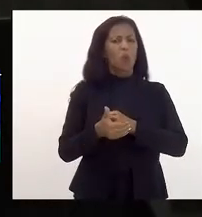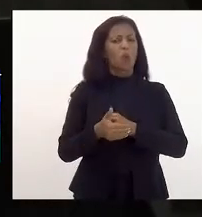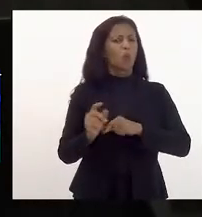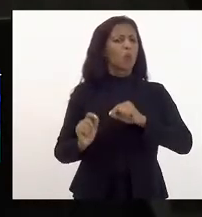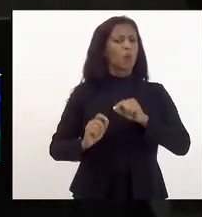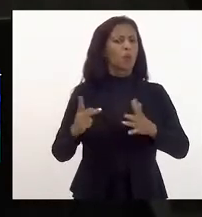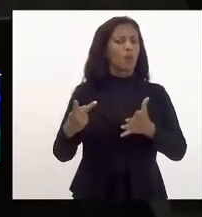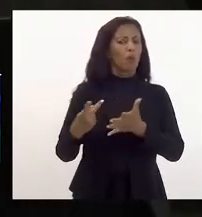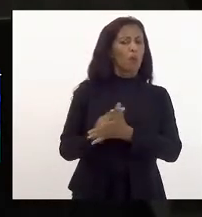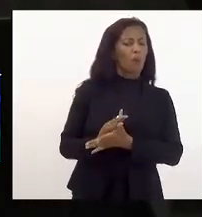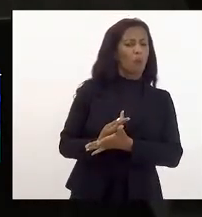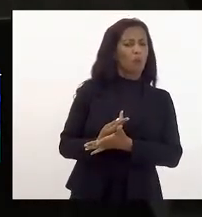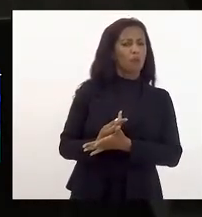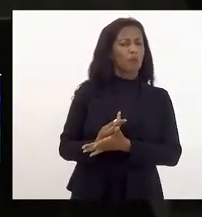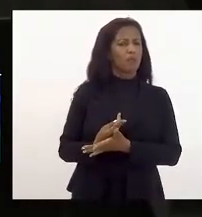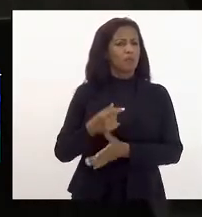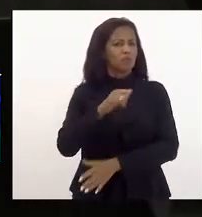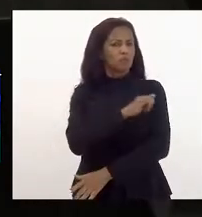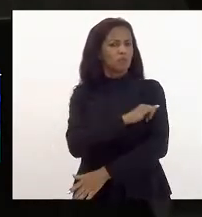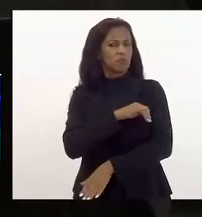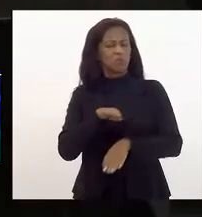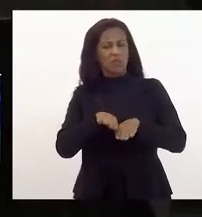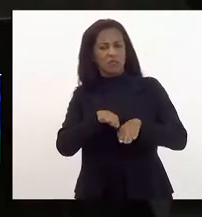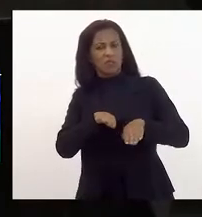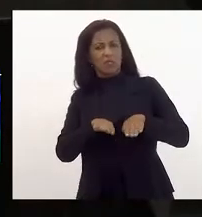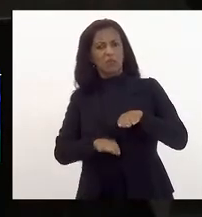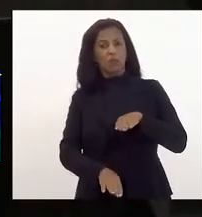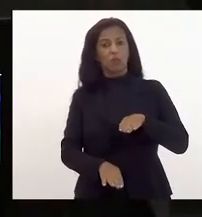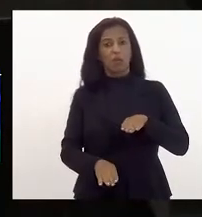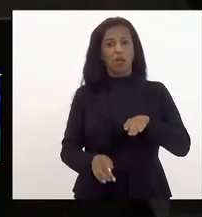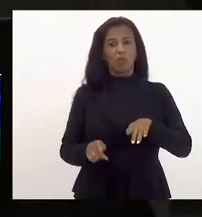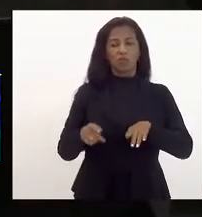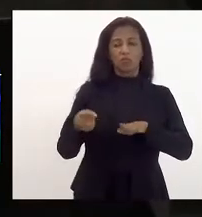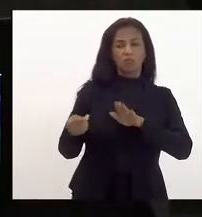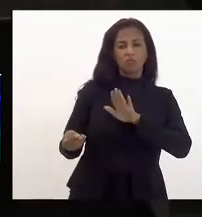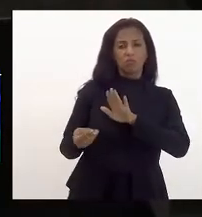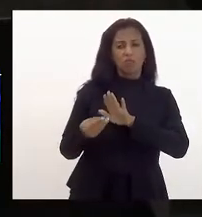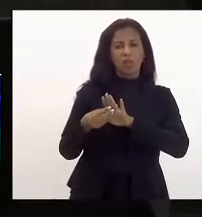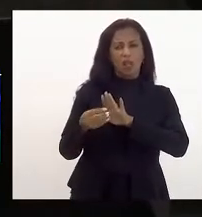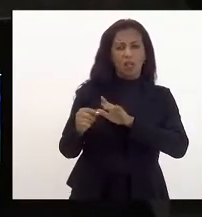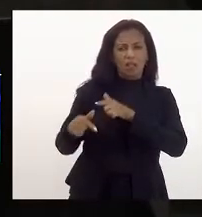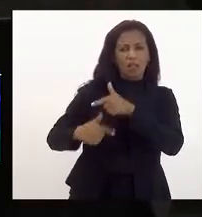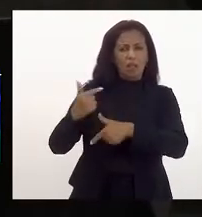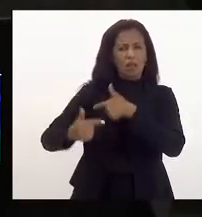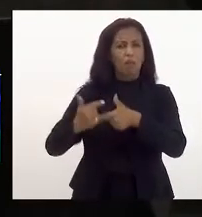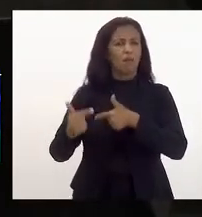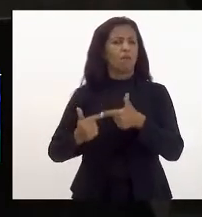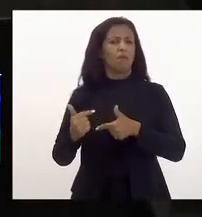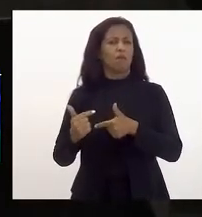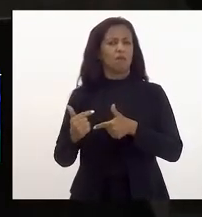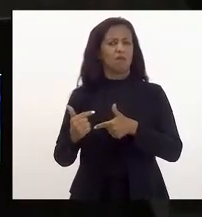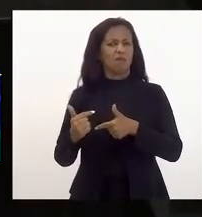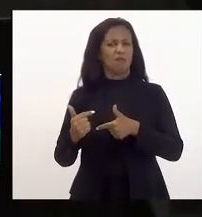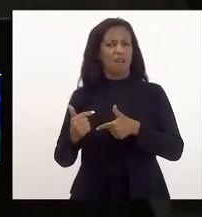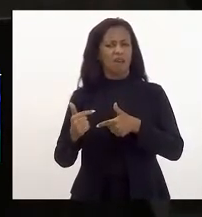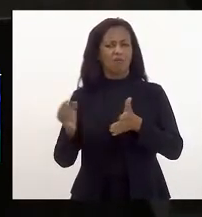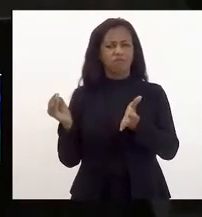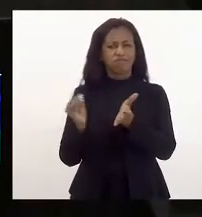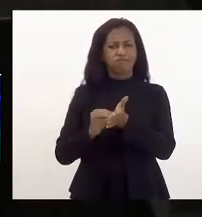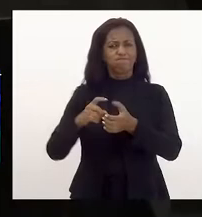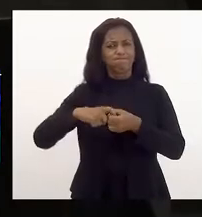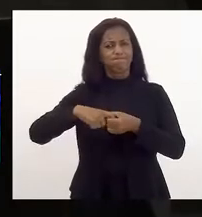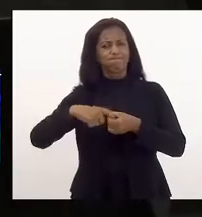Janeiro sublimasse o aprofundamento das desigualdades e tentasse trabalhar com a perspectiva de desenvolvimento desconectada